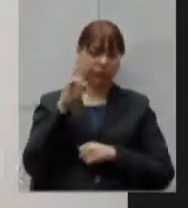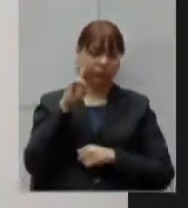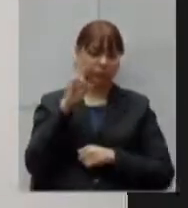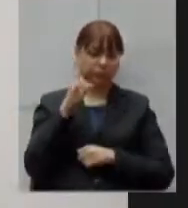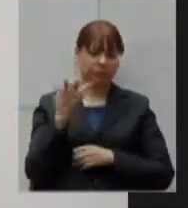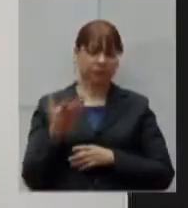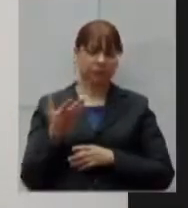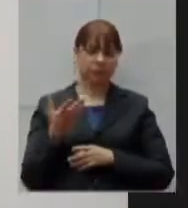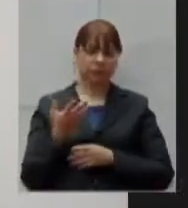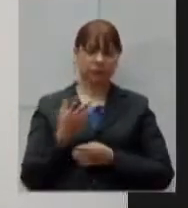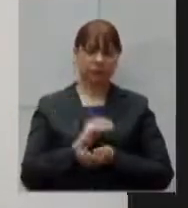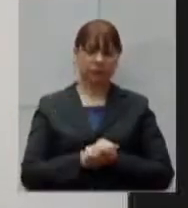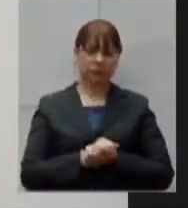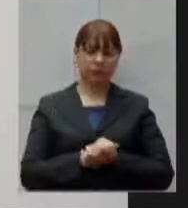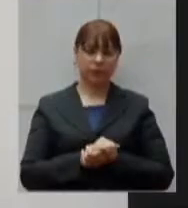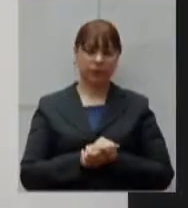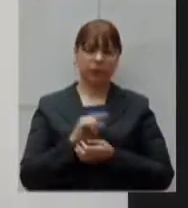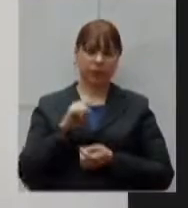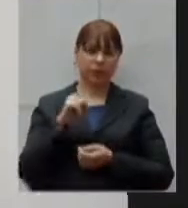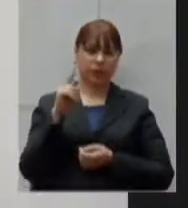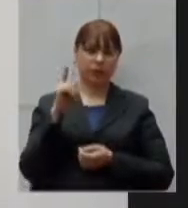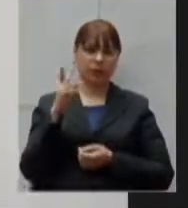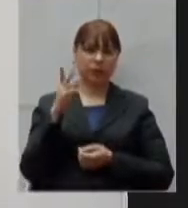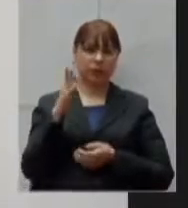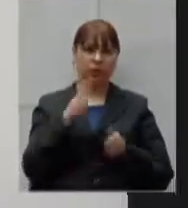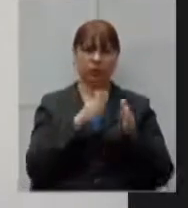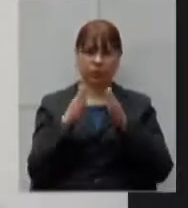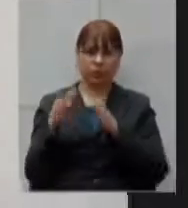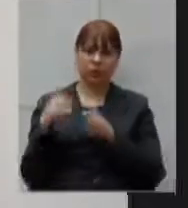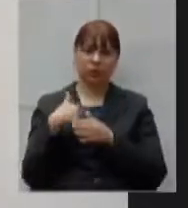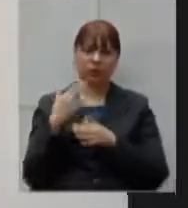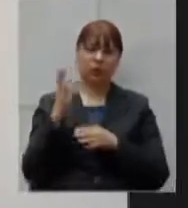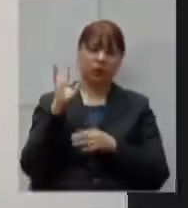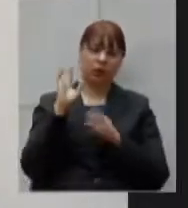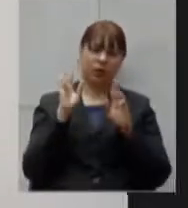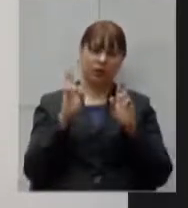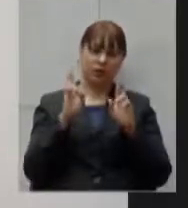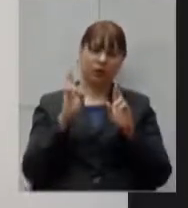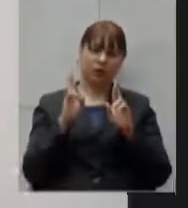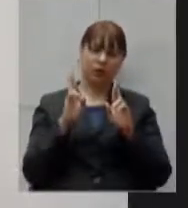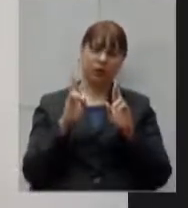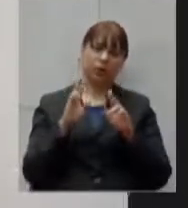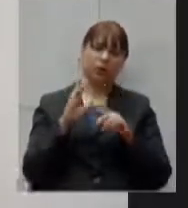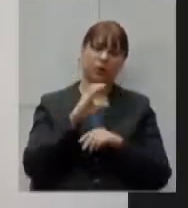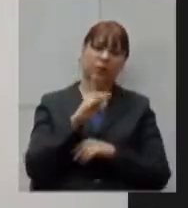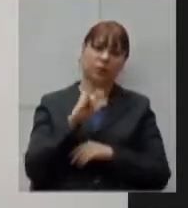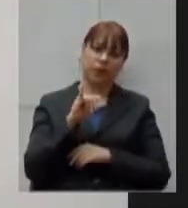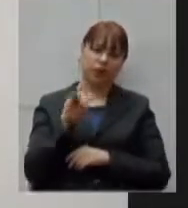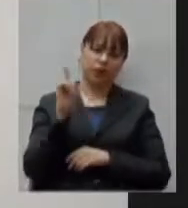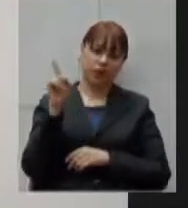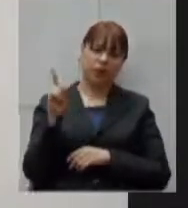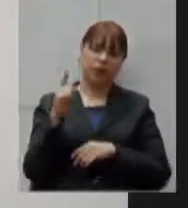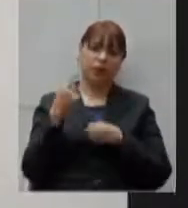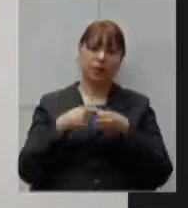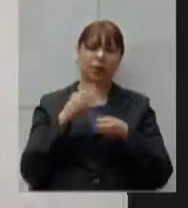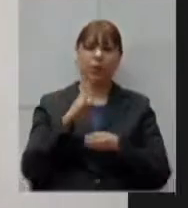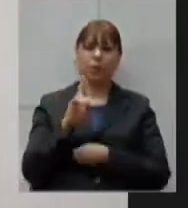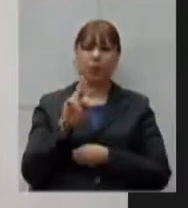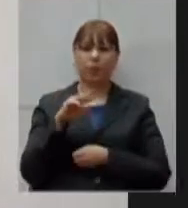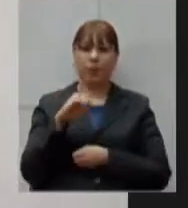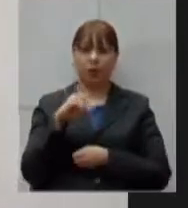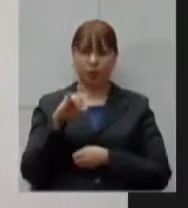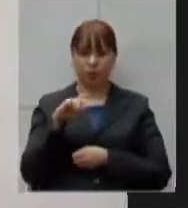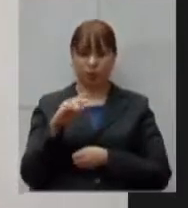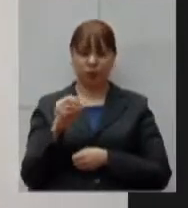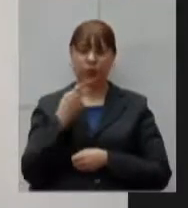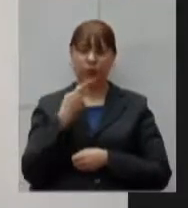nesse processo quando fui relator da CPI de Brumadinho o relatório da TUVSUD falou mais ou menos